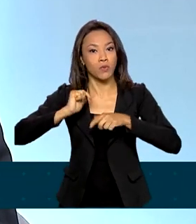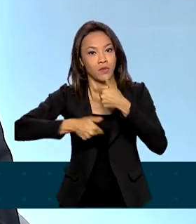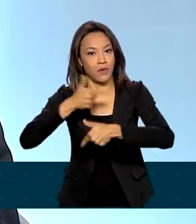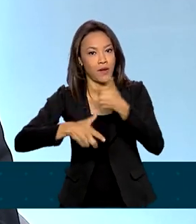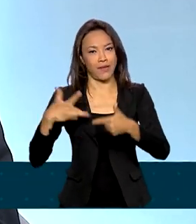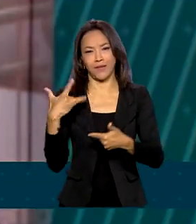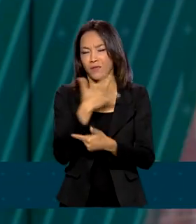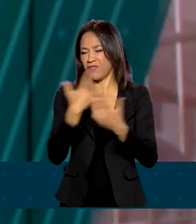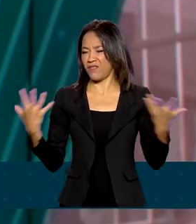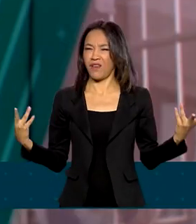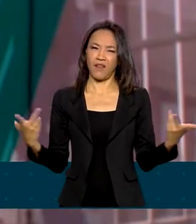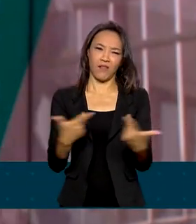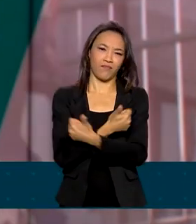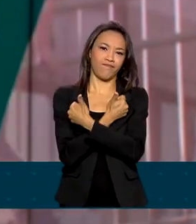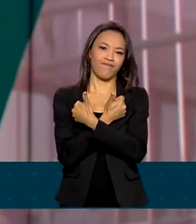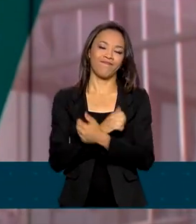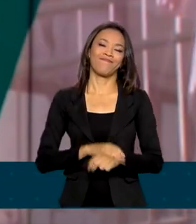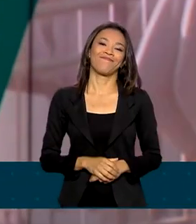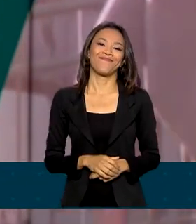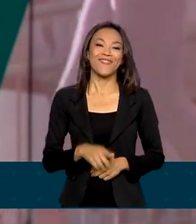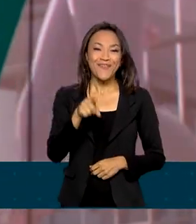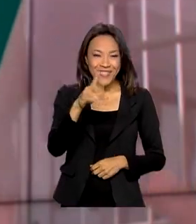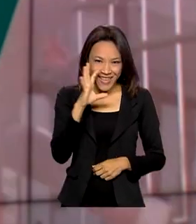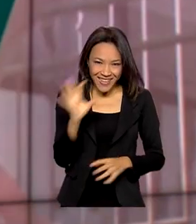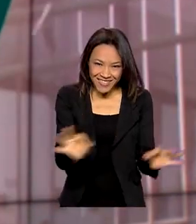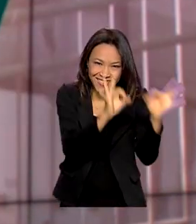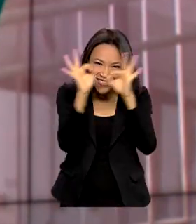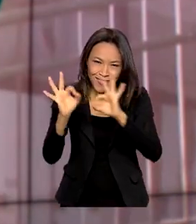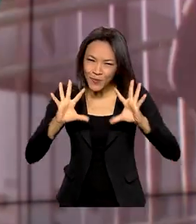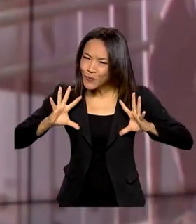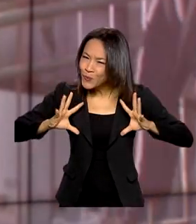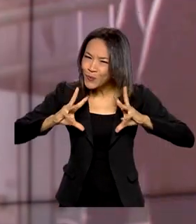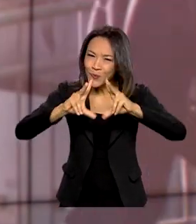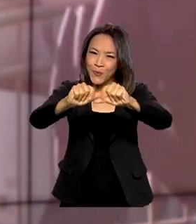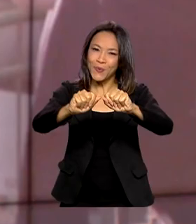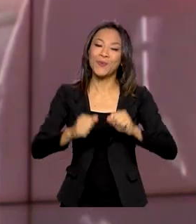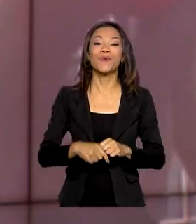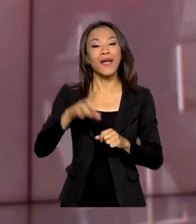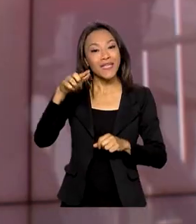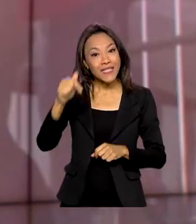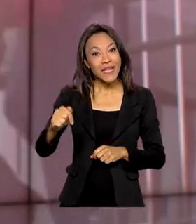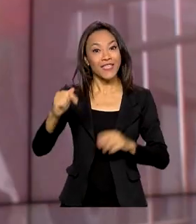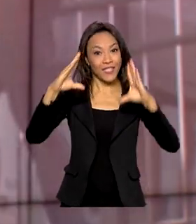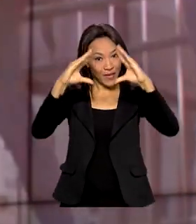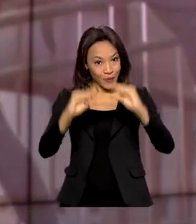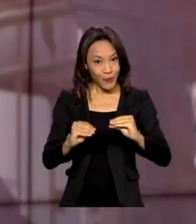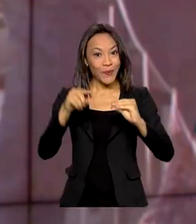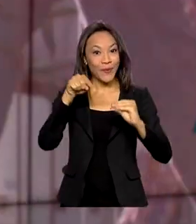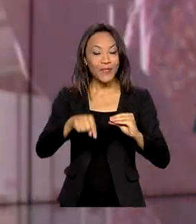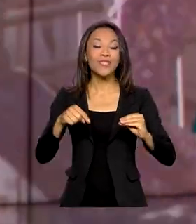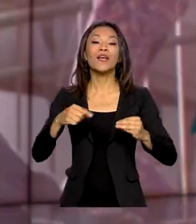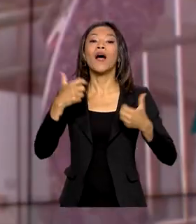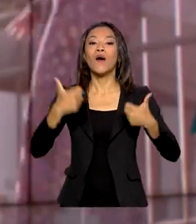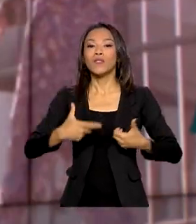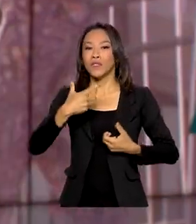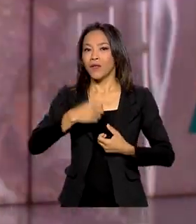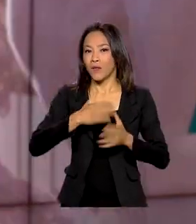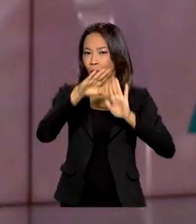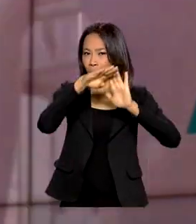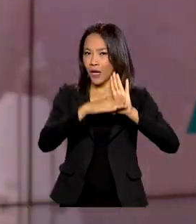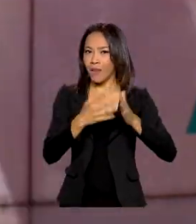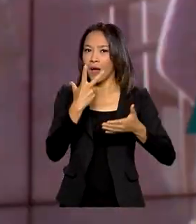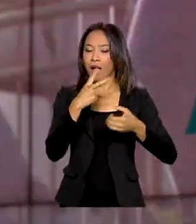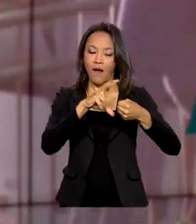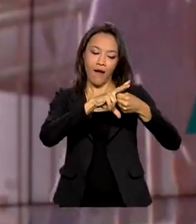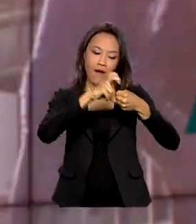É extraordinário. A entrevista completa do ministro da Saúde, às sete da noite, no programa de rádio A Voz do Brasil e nas